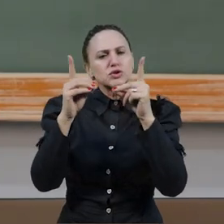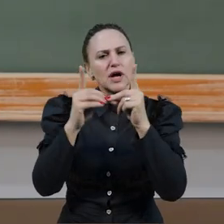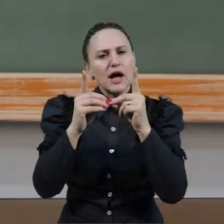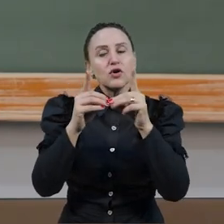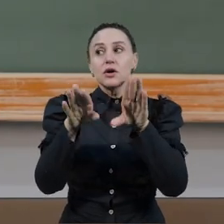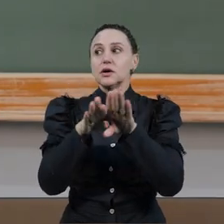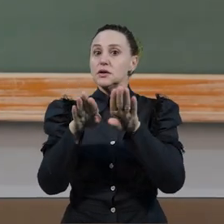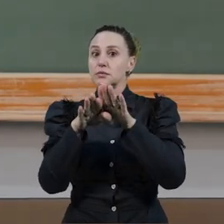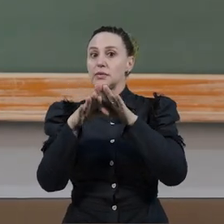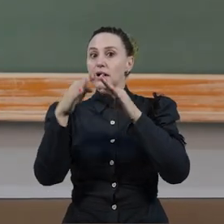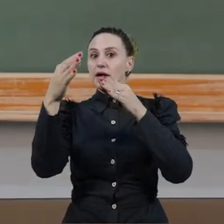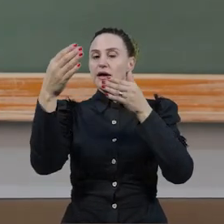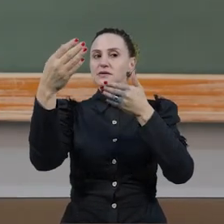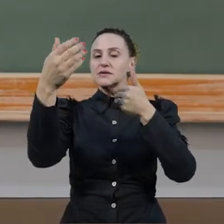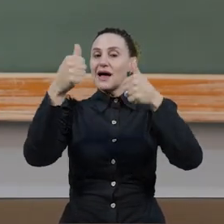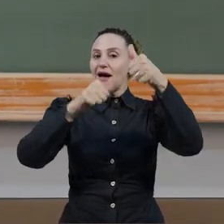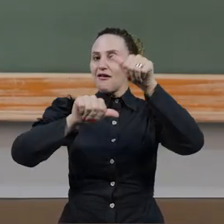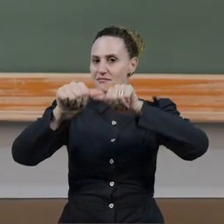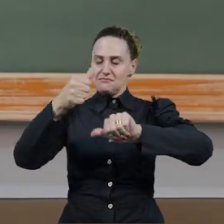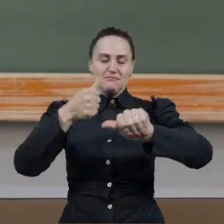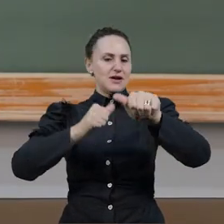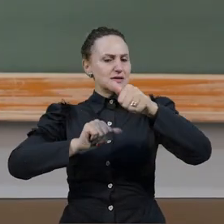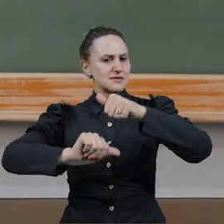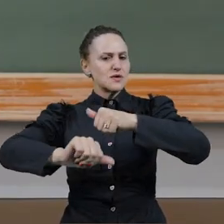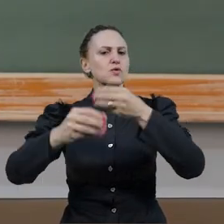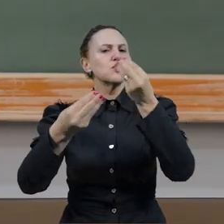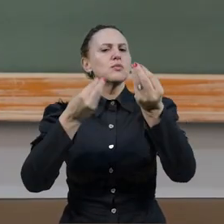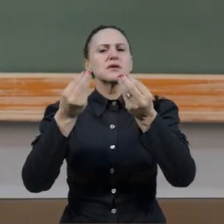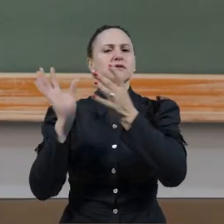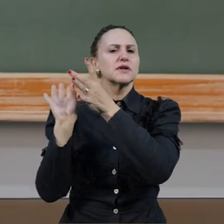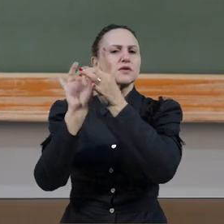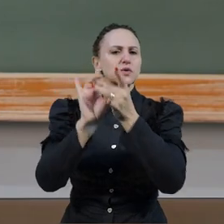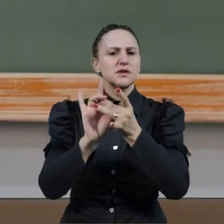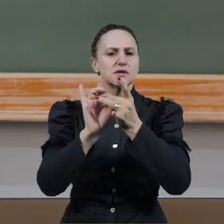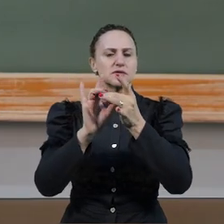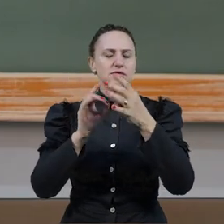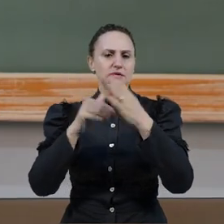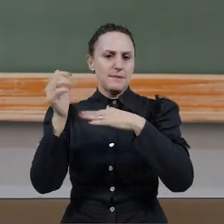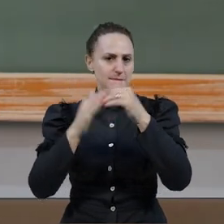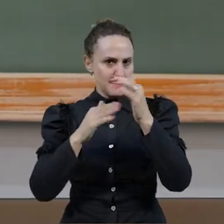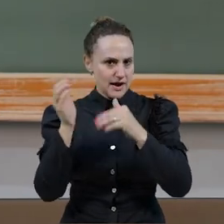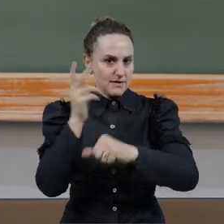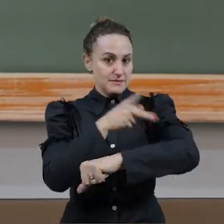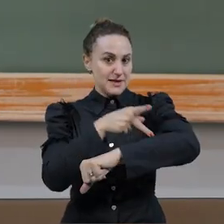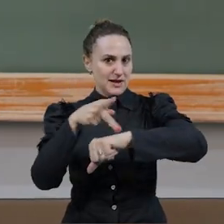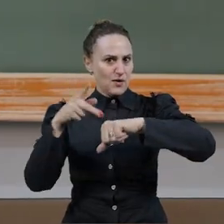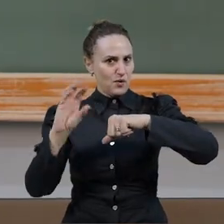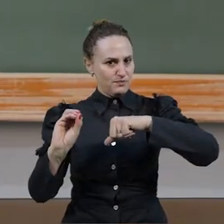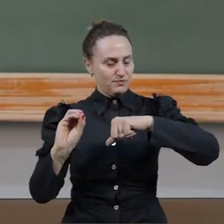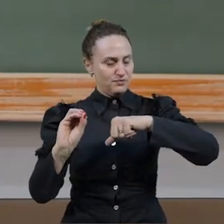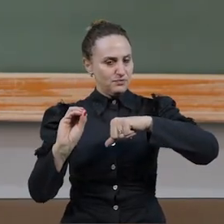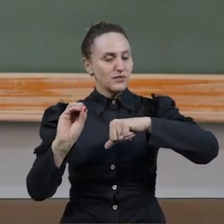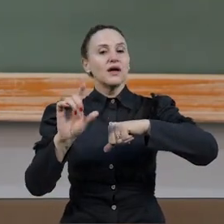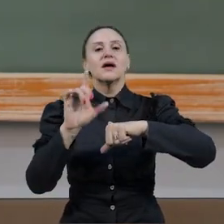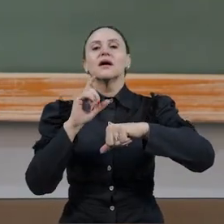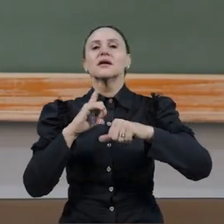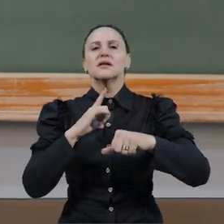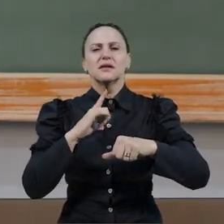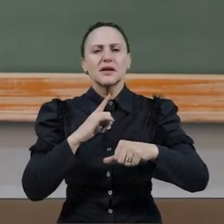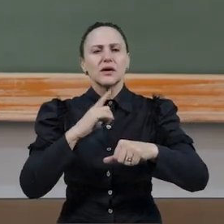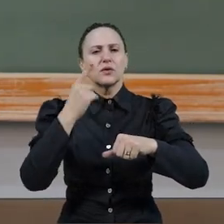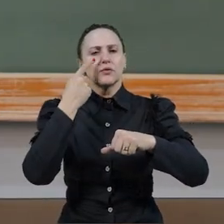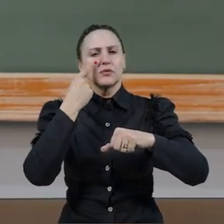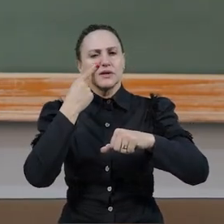avaliação dessas disciplinas no teu contexto, na tua prática pedagógica. Nesse sentido, se faz imprescindível a dedicação sua nas